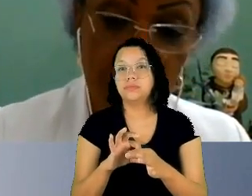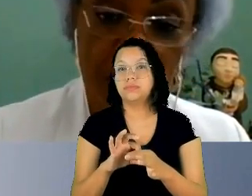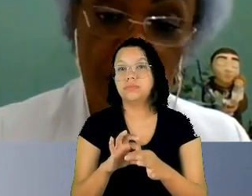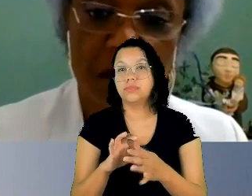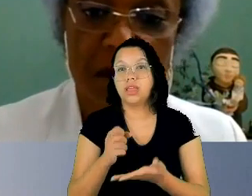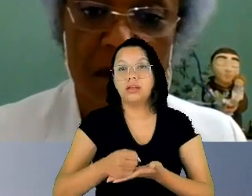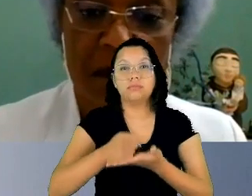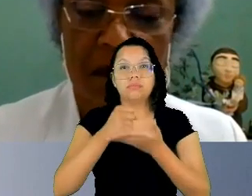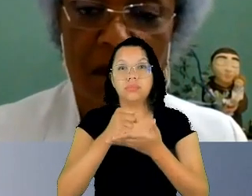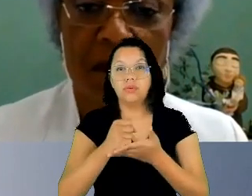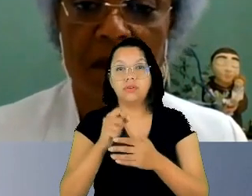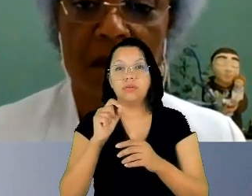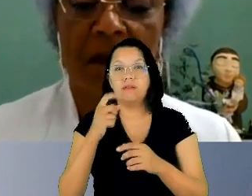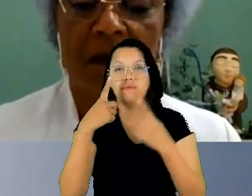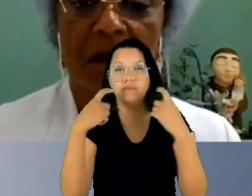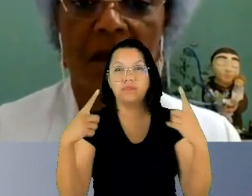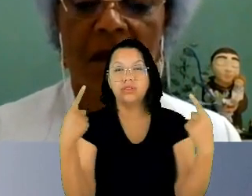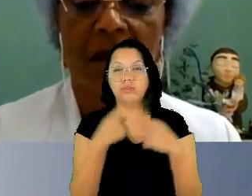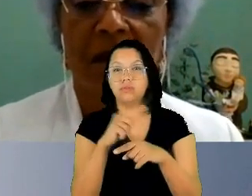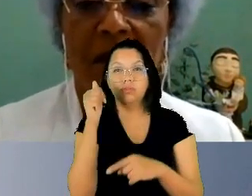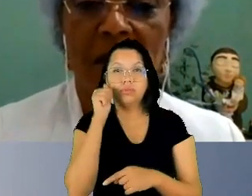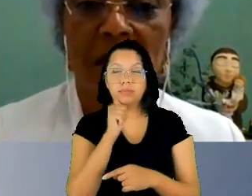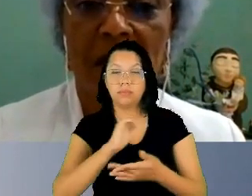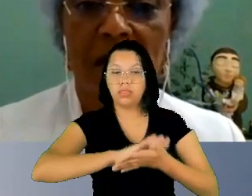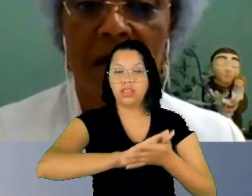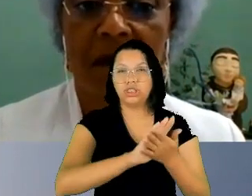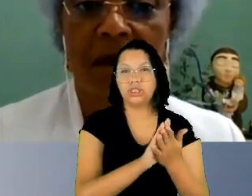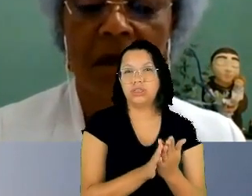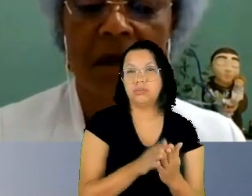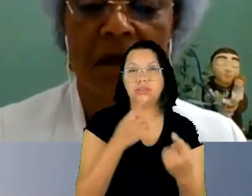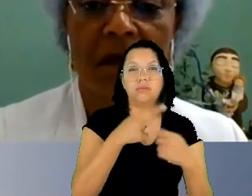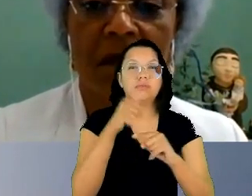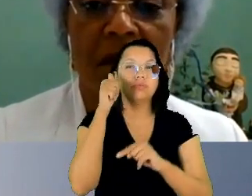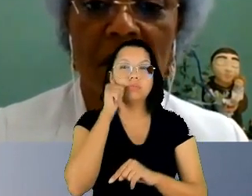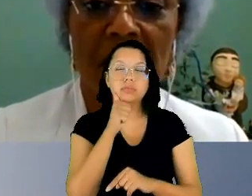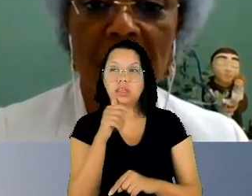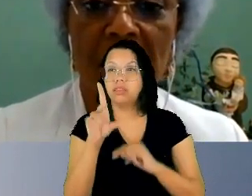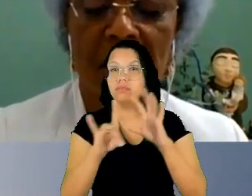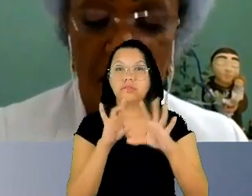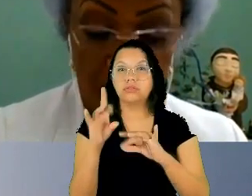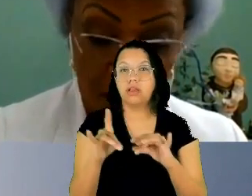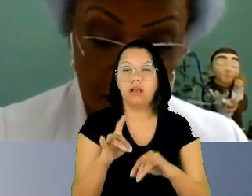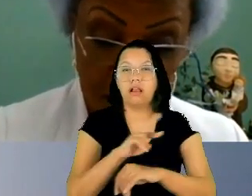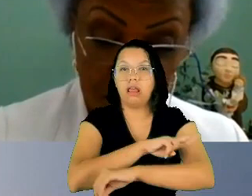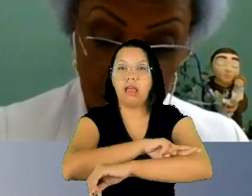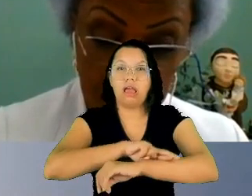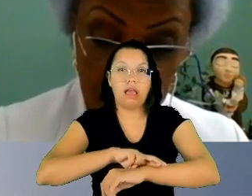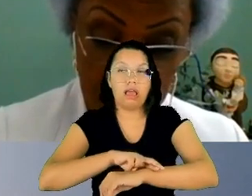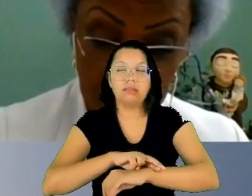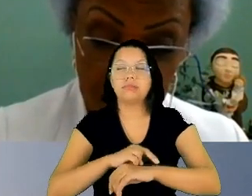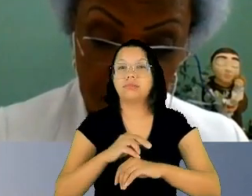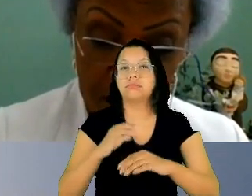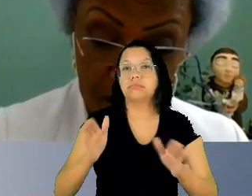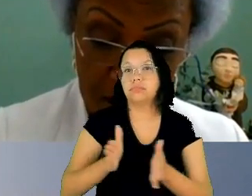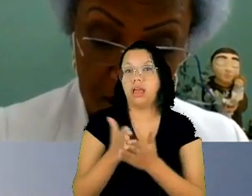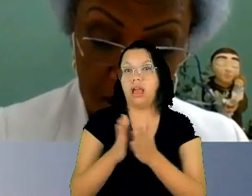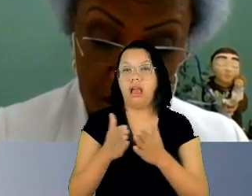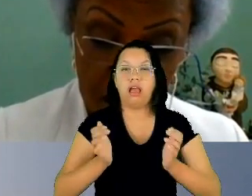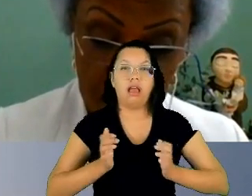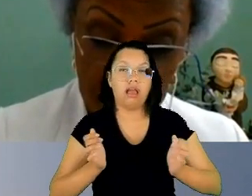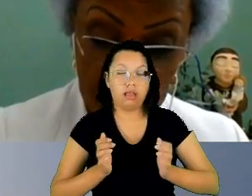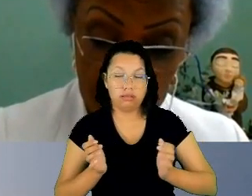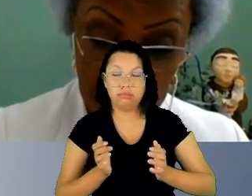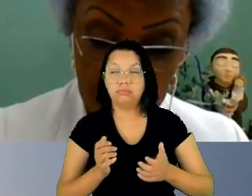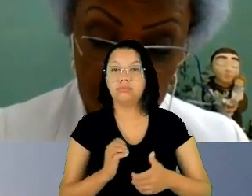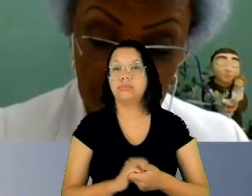discriminação contra a mulher não escolhe classe e raça ela é diferente quando há interseccionalidade de raça de classe de etnia sem dúvida